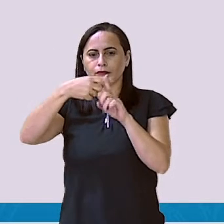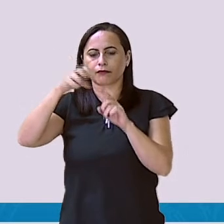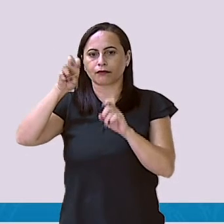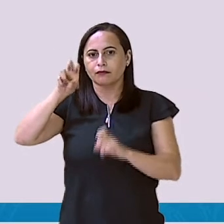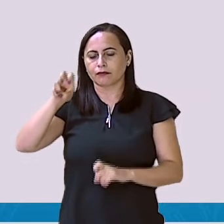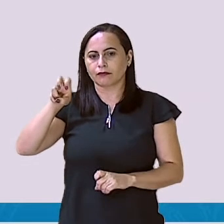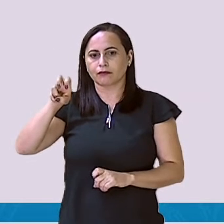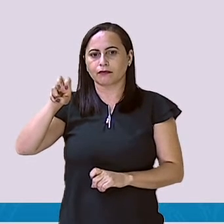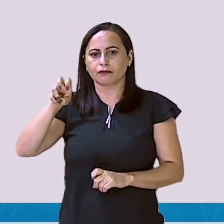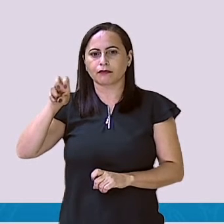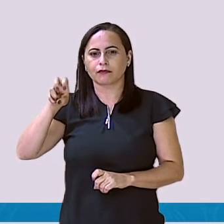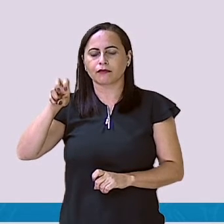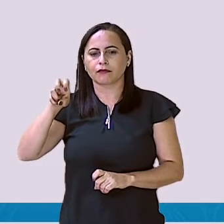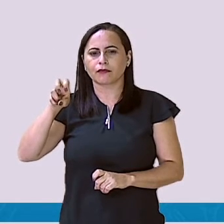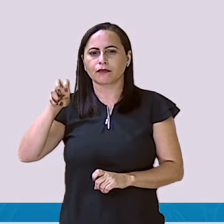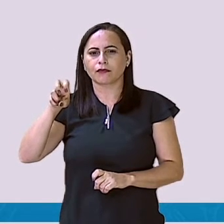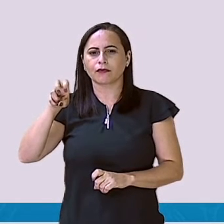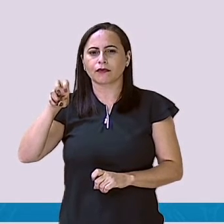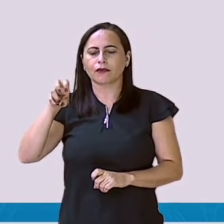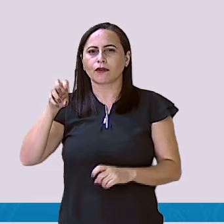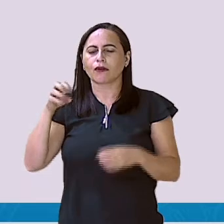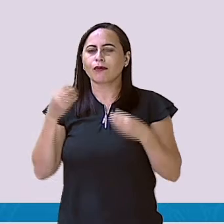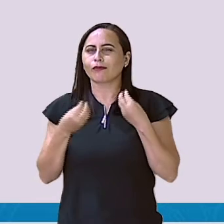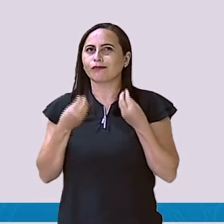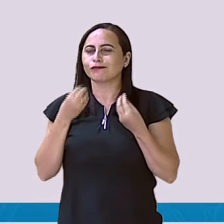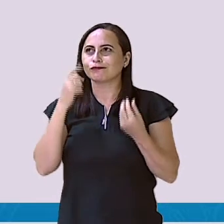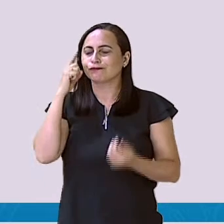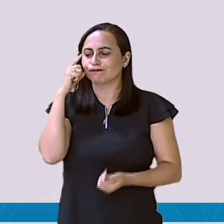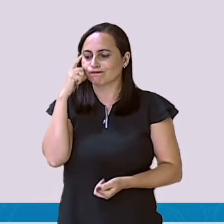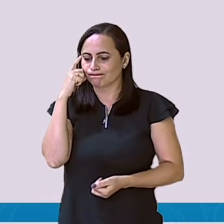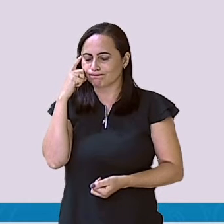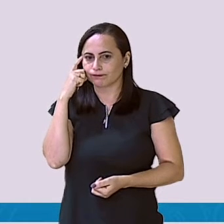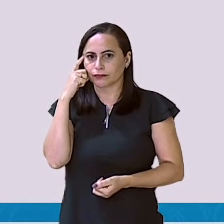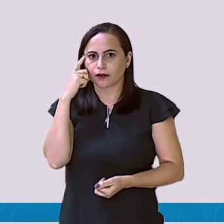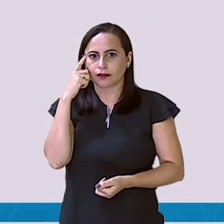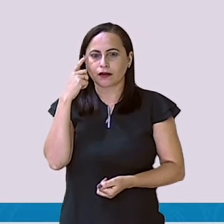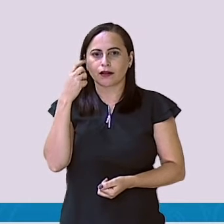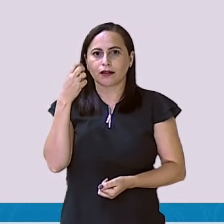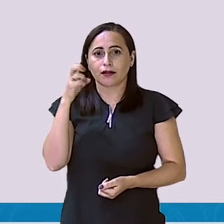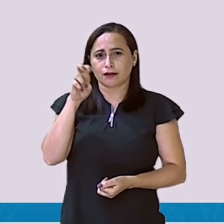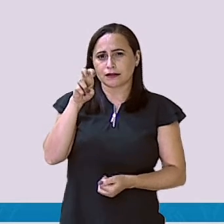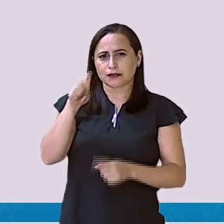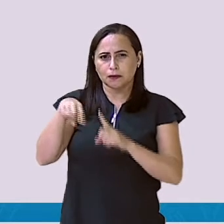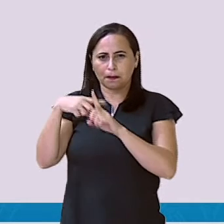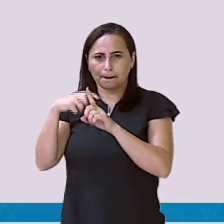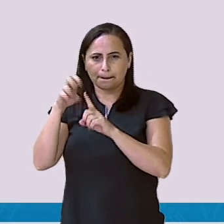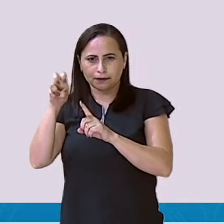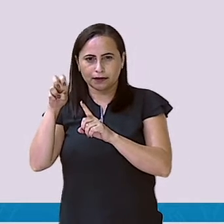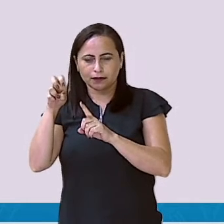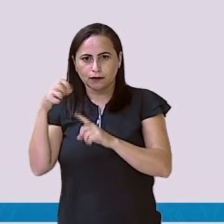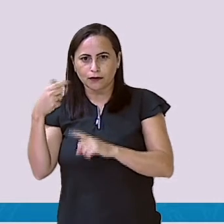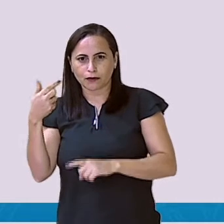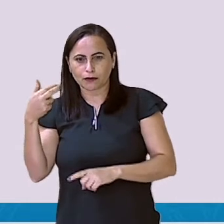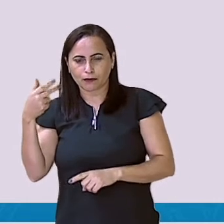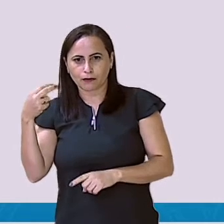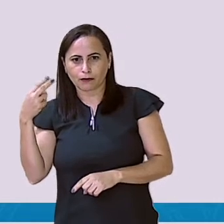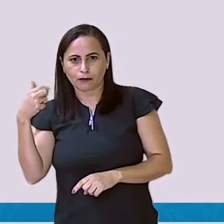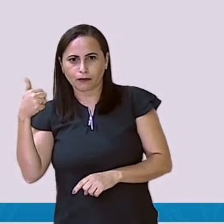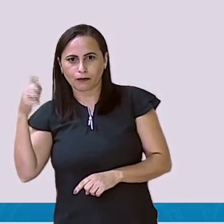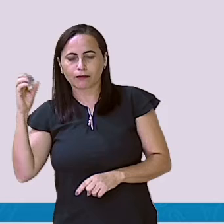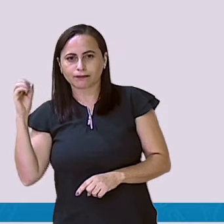5. Como que eu faço isso na minha cabeça? Eu penso que 5 mais 5 não é 10? Sim.